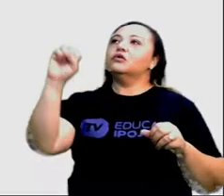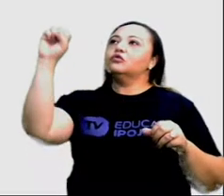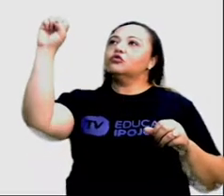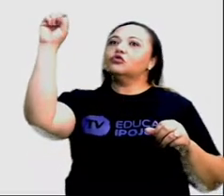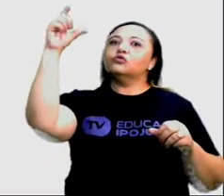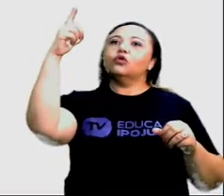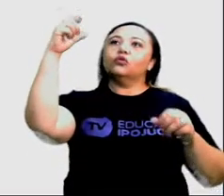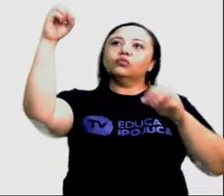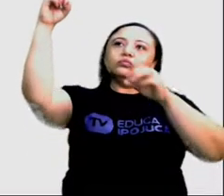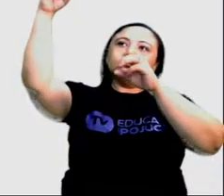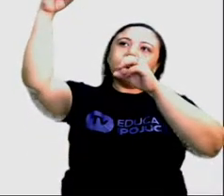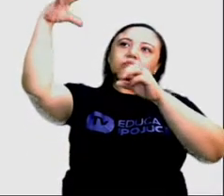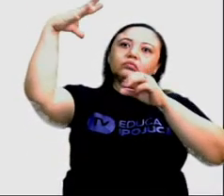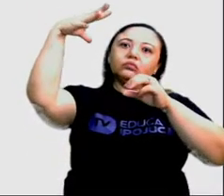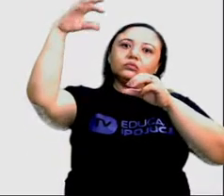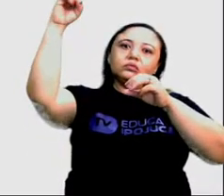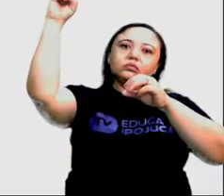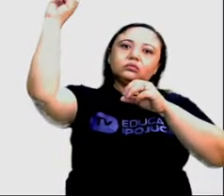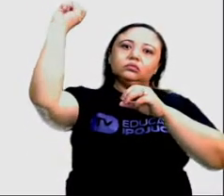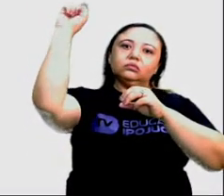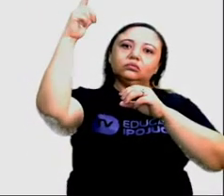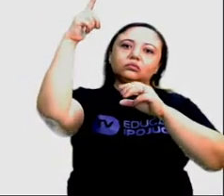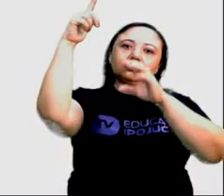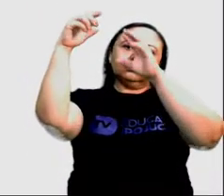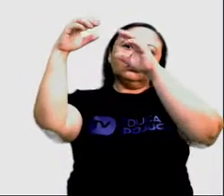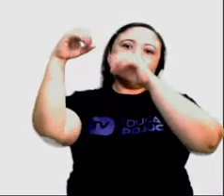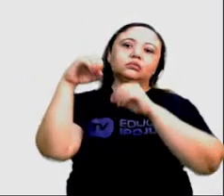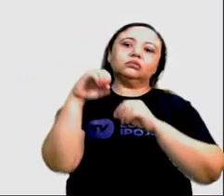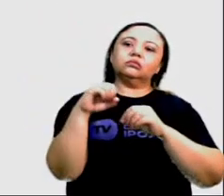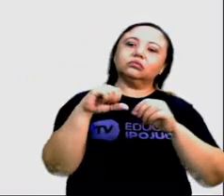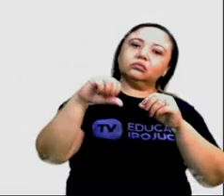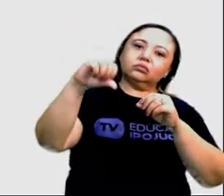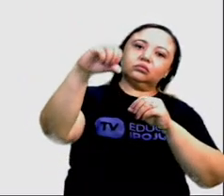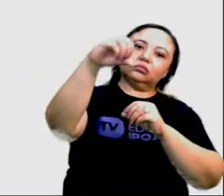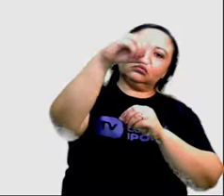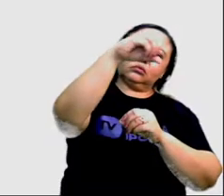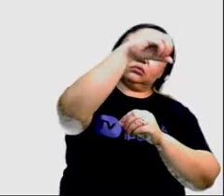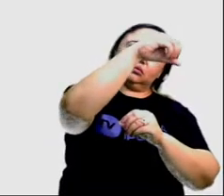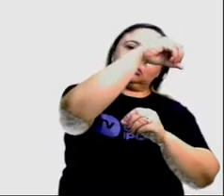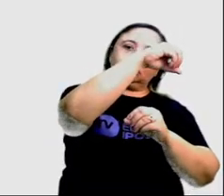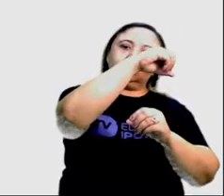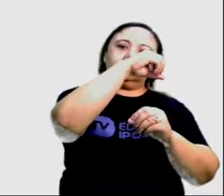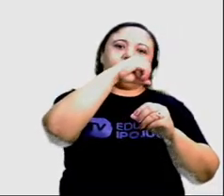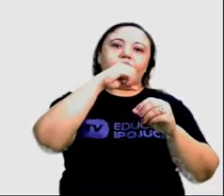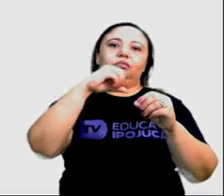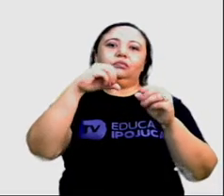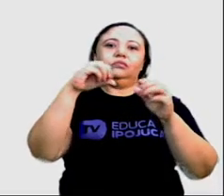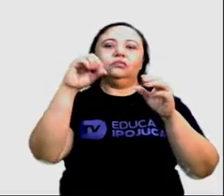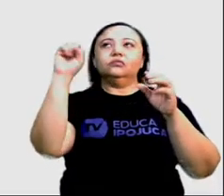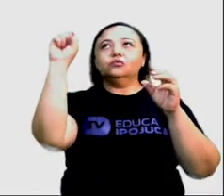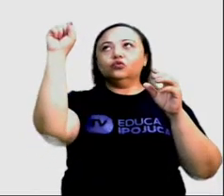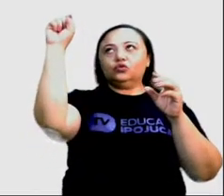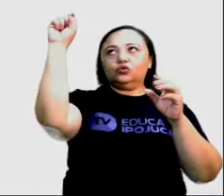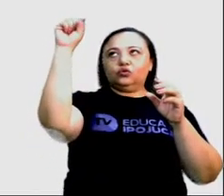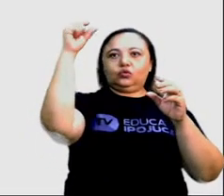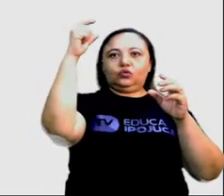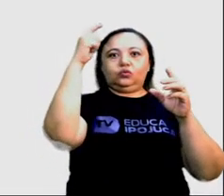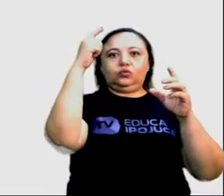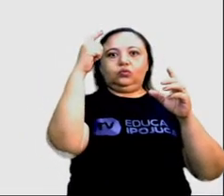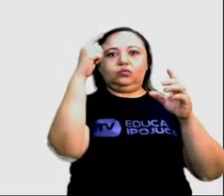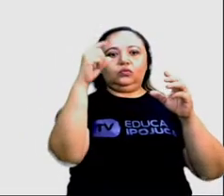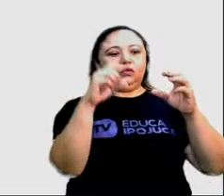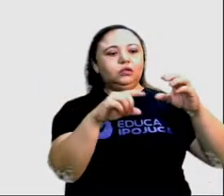solares, ou seja, de acordo com o movimento orbital da Terra em relação ao Sol. Por